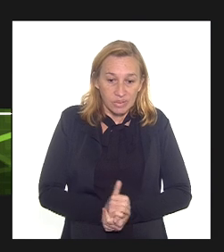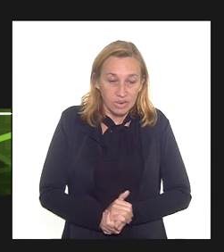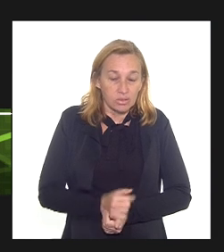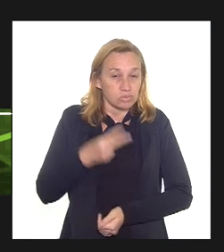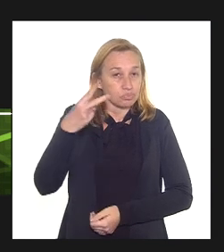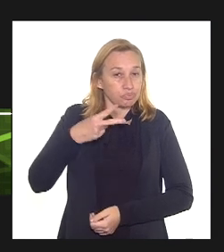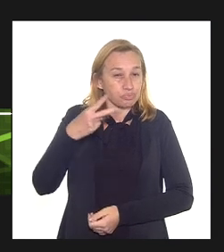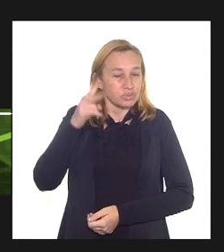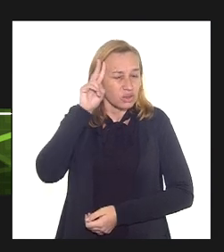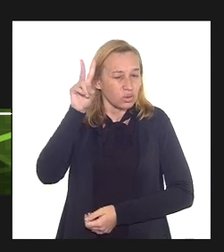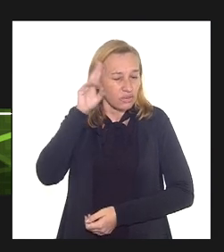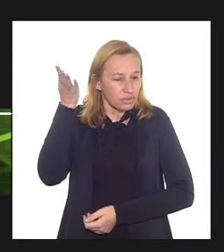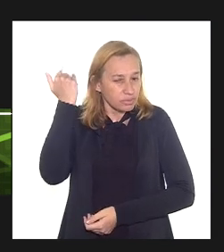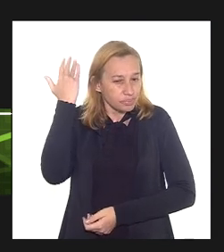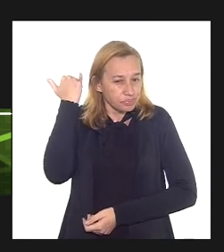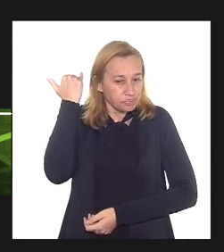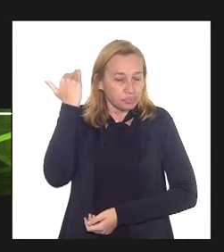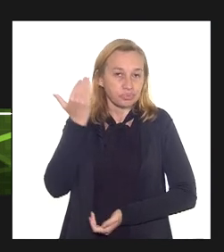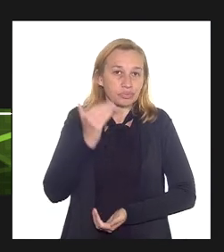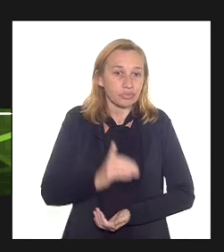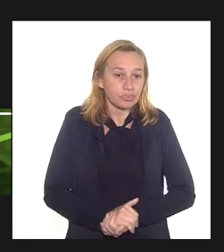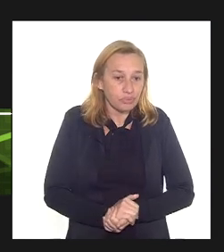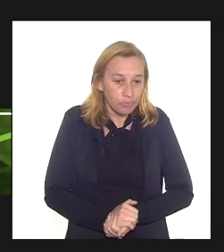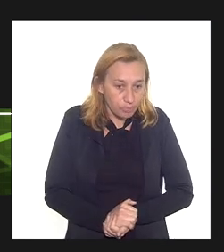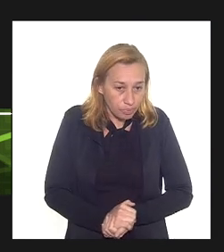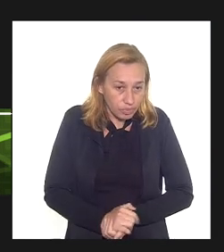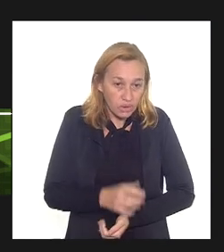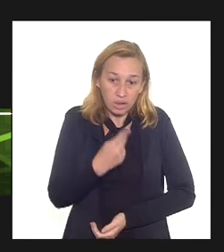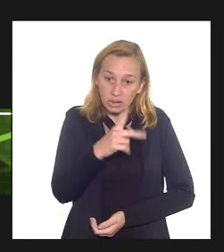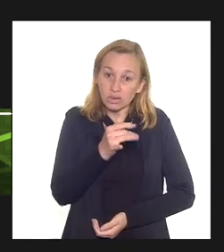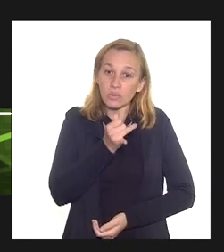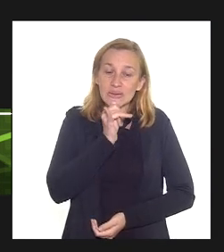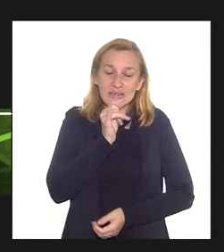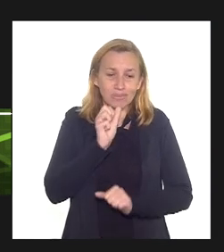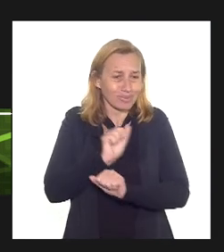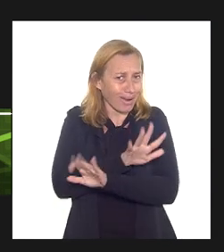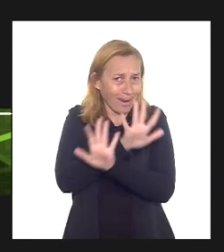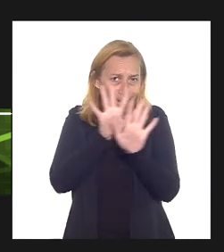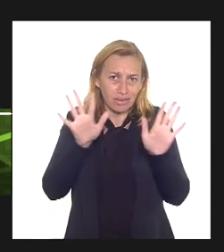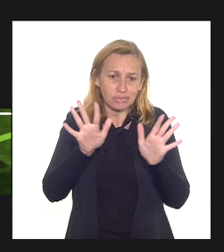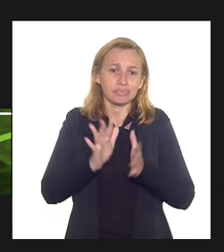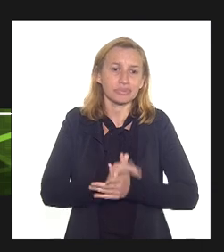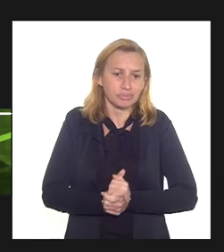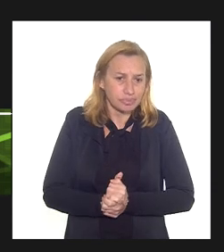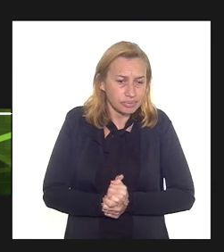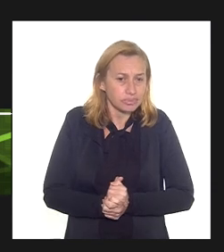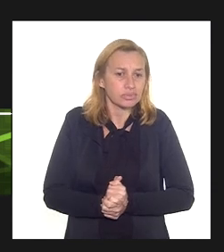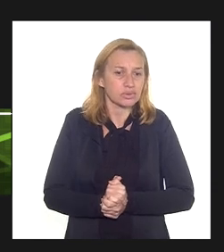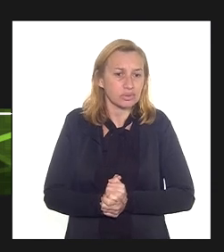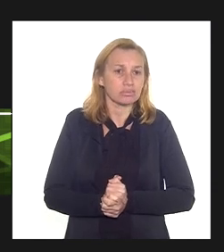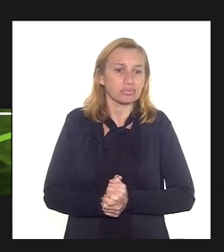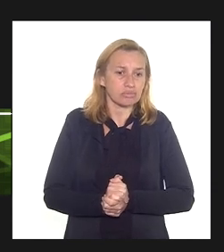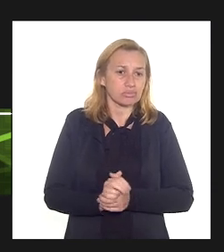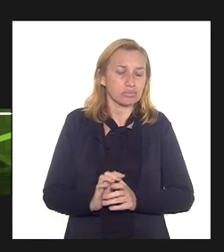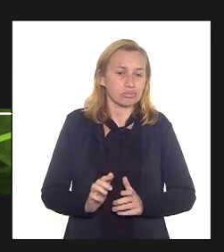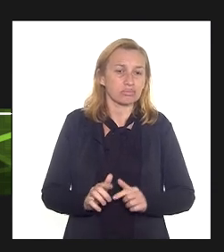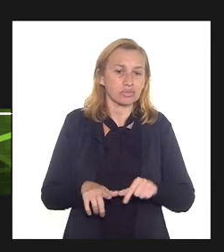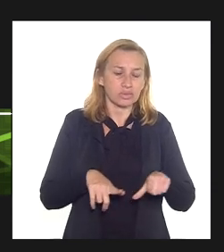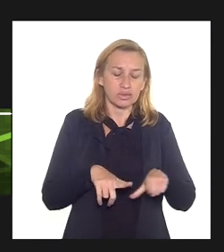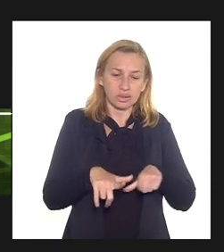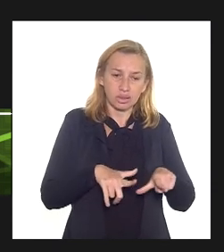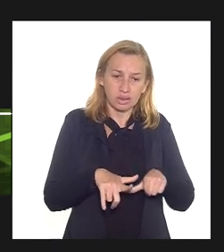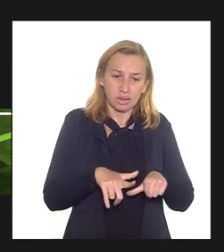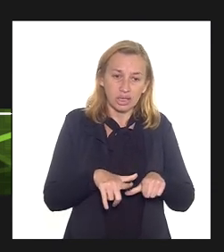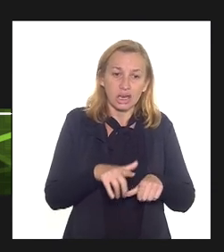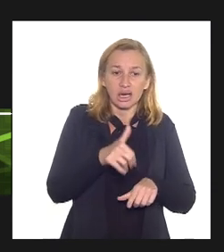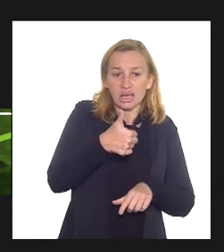passada nesse seu exemplo está muito claro o senhor teve um ativo de 100